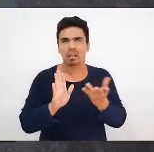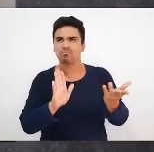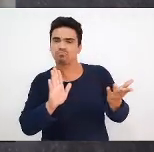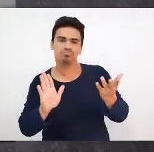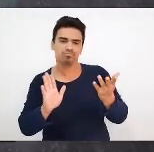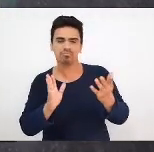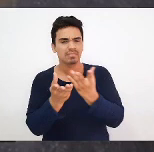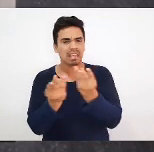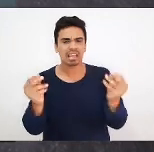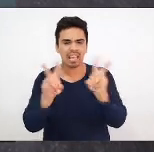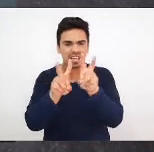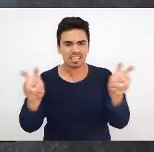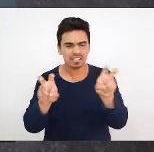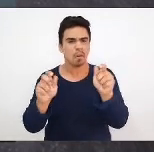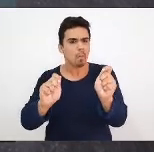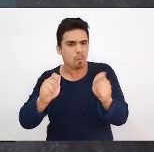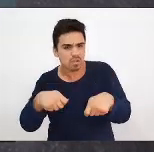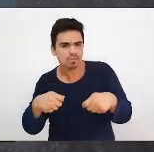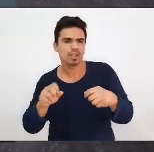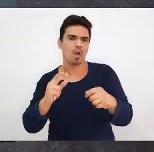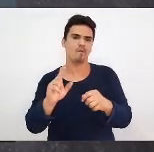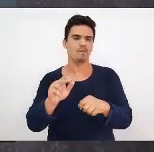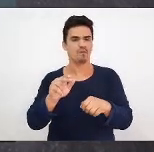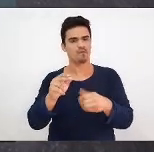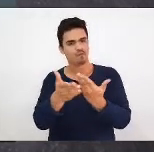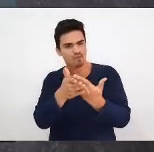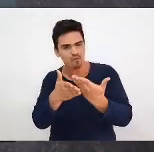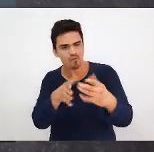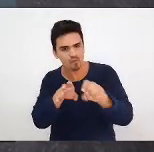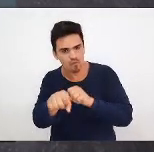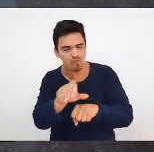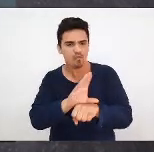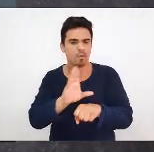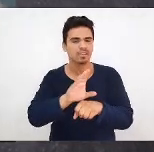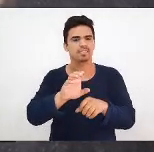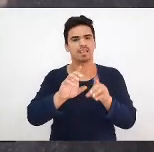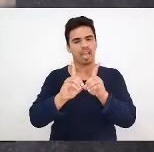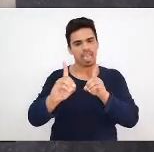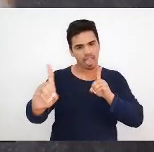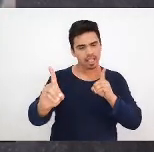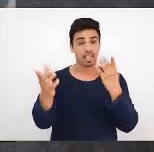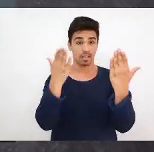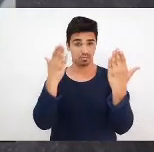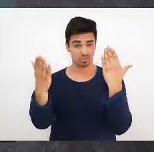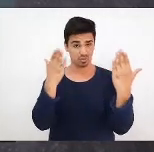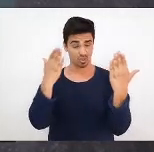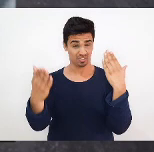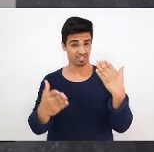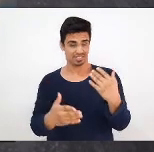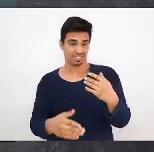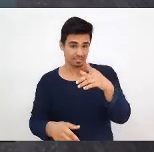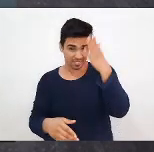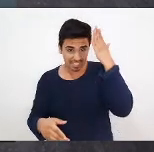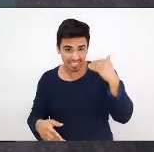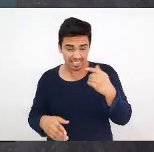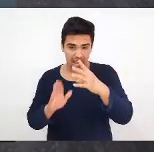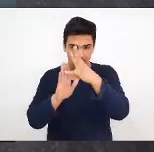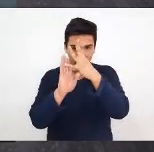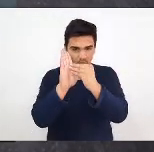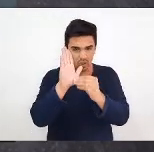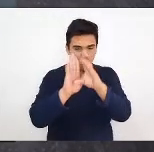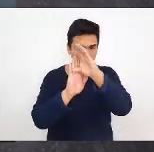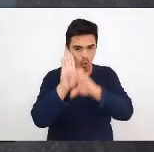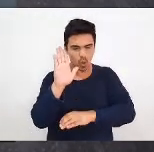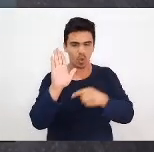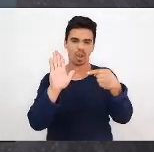possibilidade de uma formação AD em psicologia, porque isso, as nossas diretrizes curriculares, elas